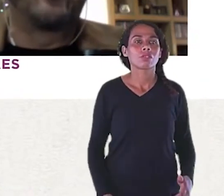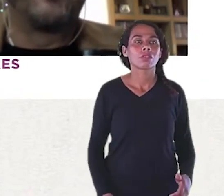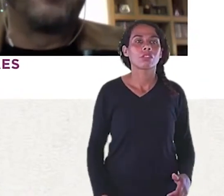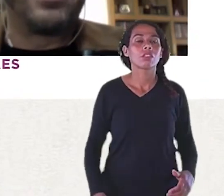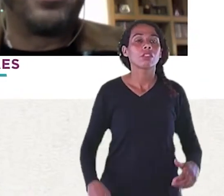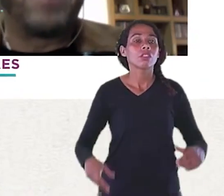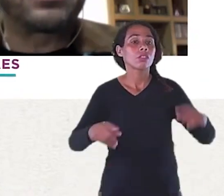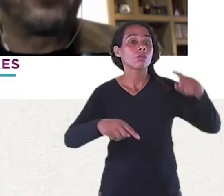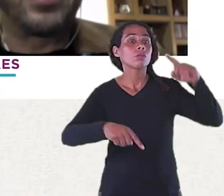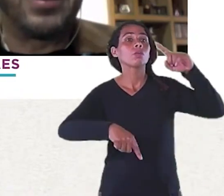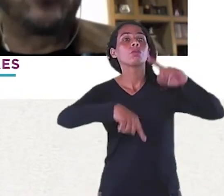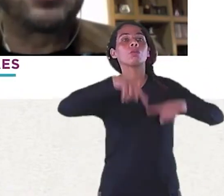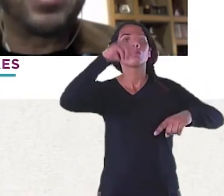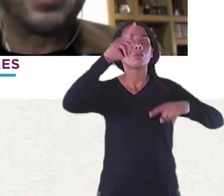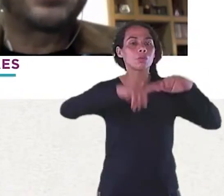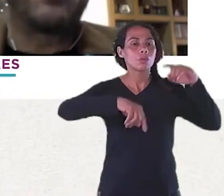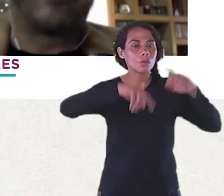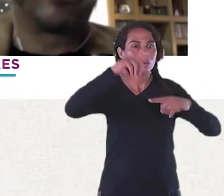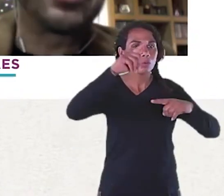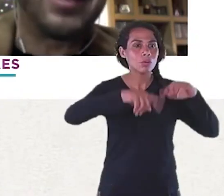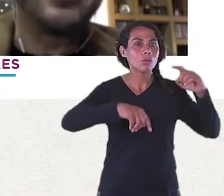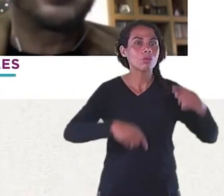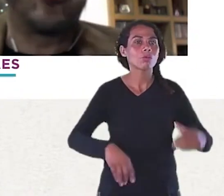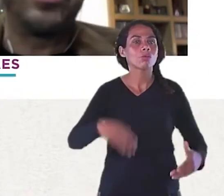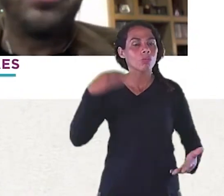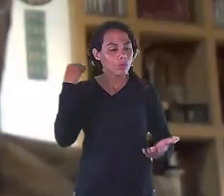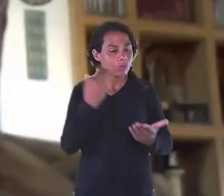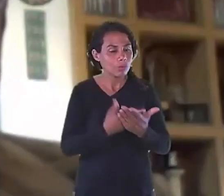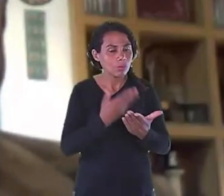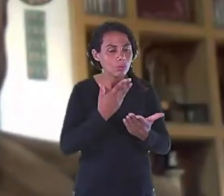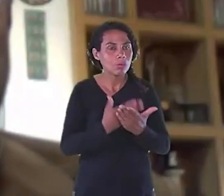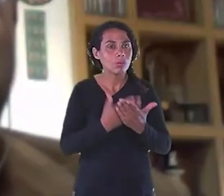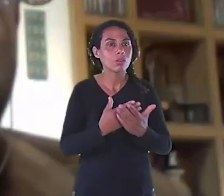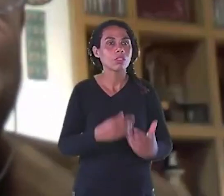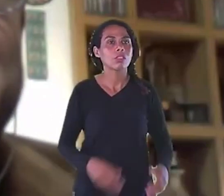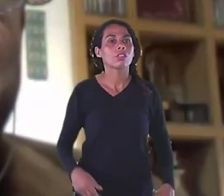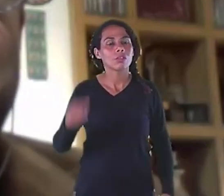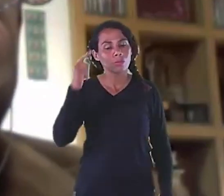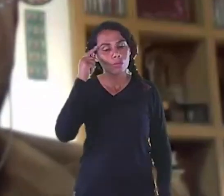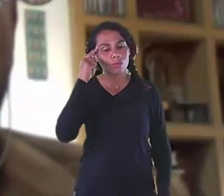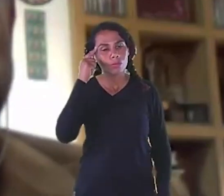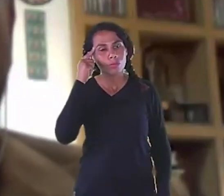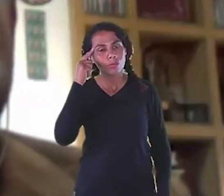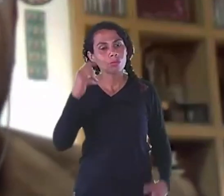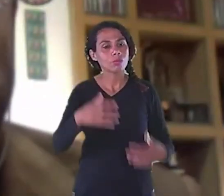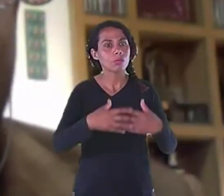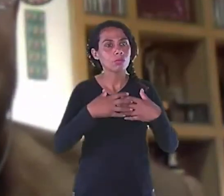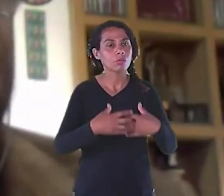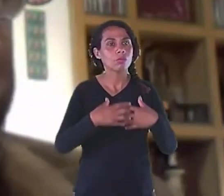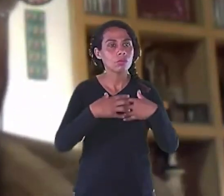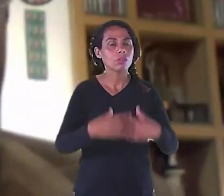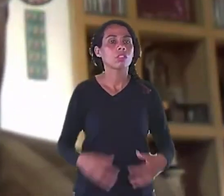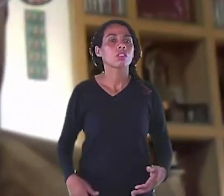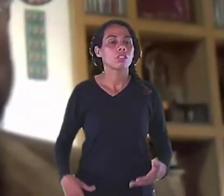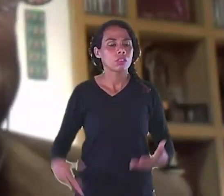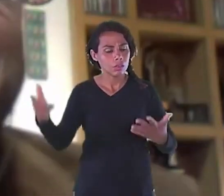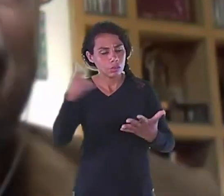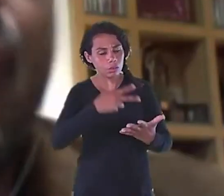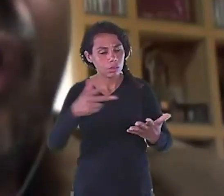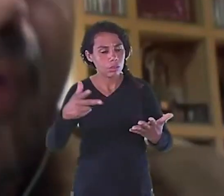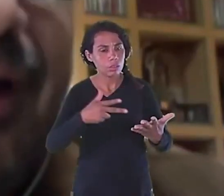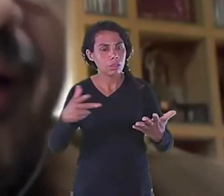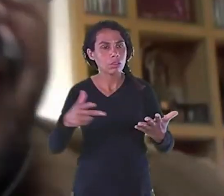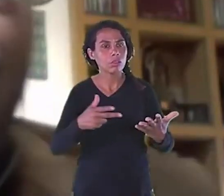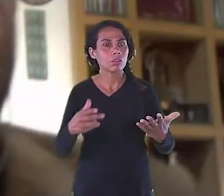Tornando Massificado Será que ia ser bom Para o design Ia ser ruim Ia acabar com essa Com essa coisa gostosa Que você tem O